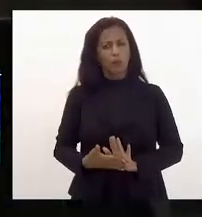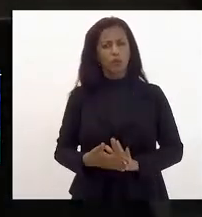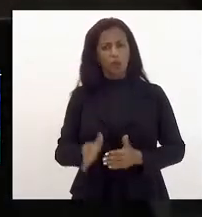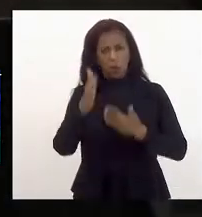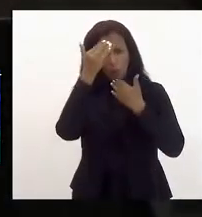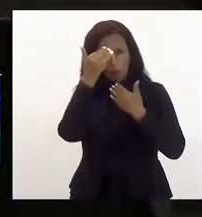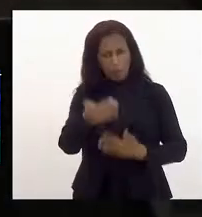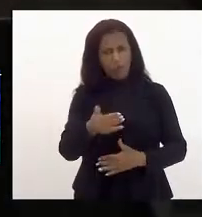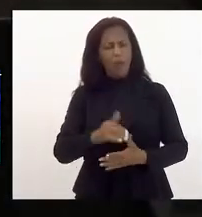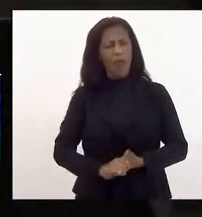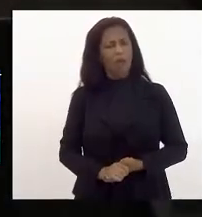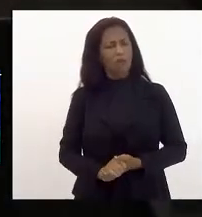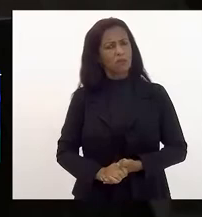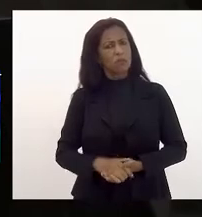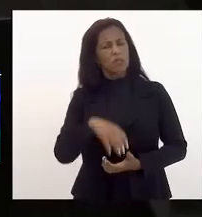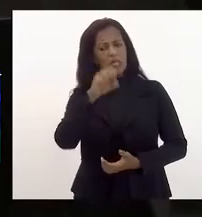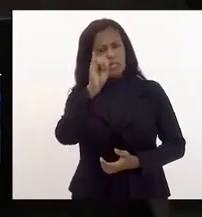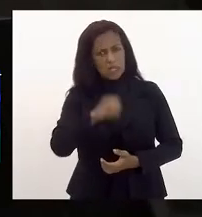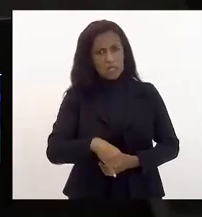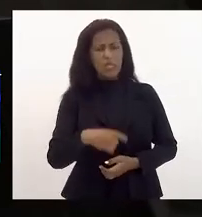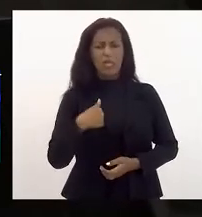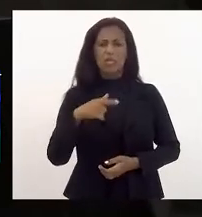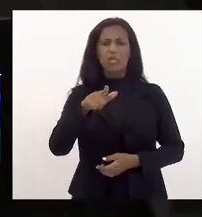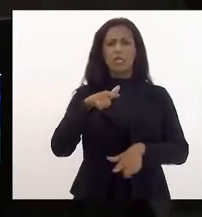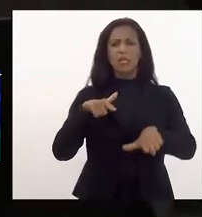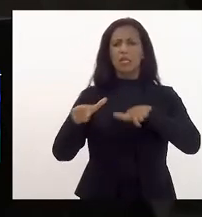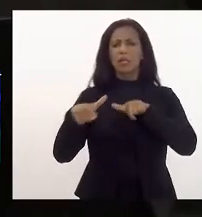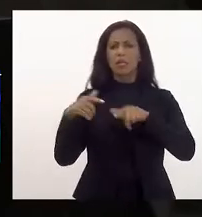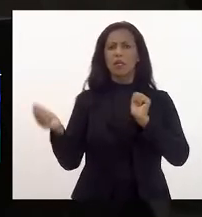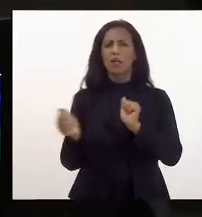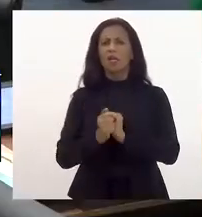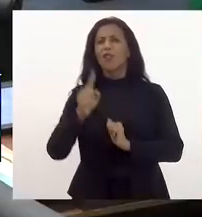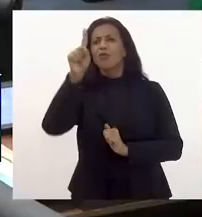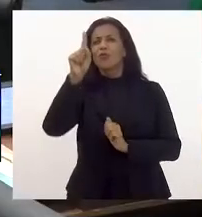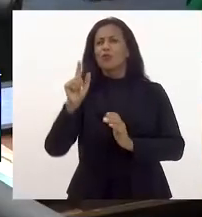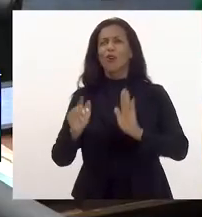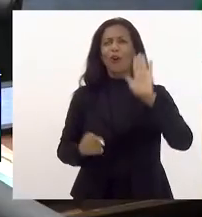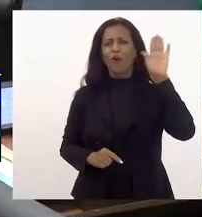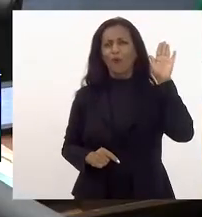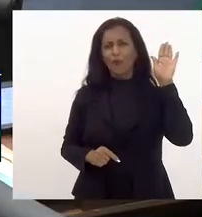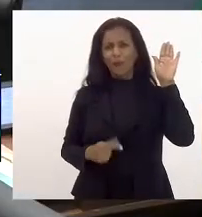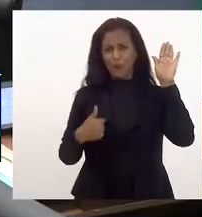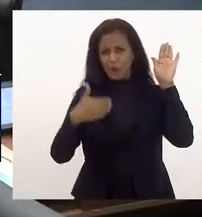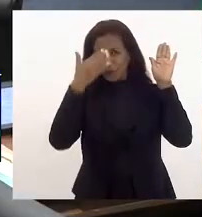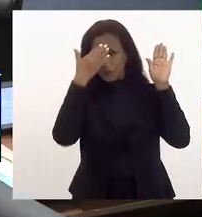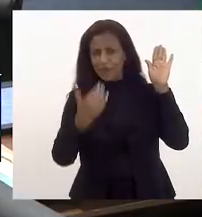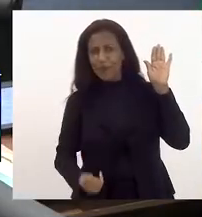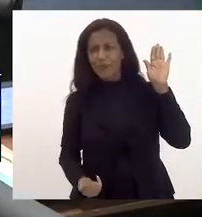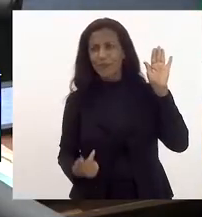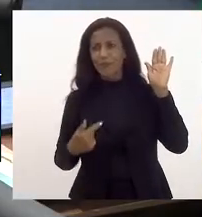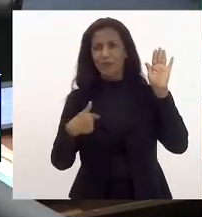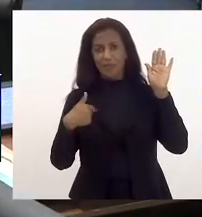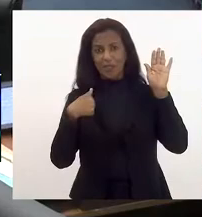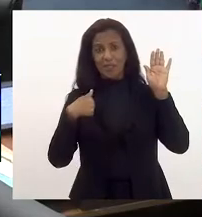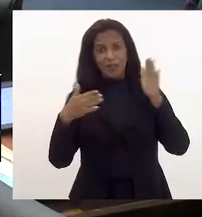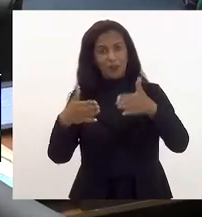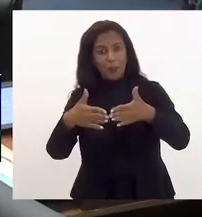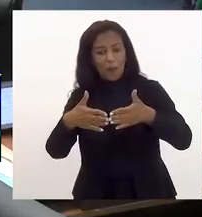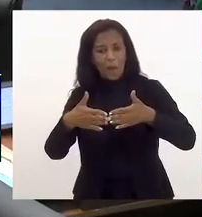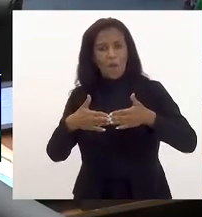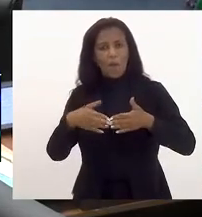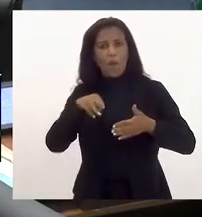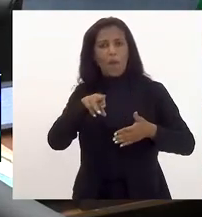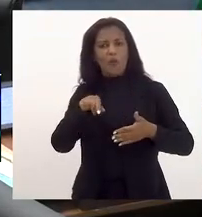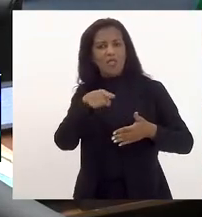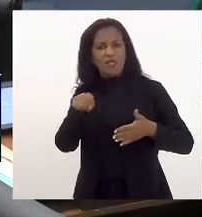porque é assim se trabalharmos mais deputado Adriana Baltazar por favor eu queria fazer uma parte deputado obrigada que eu fiz uma moção nesse sentido